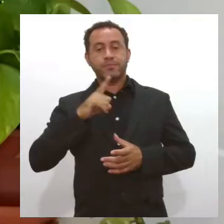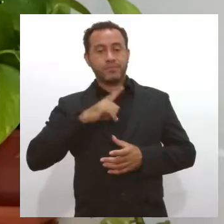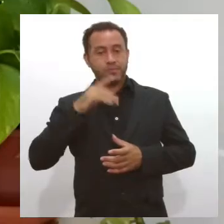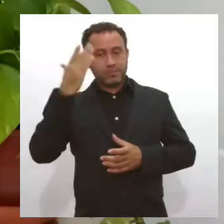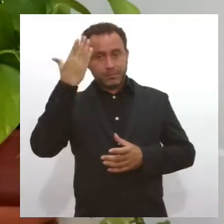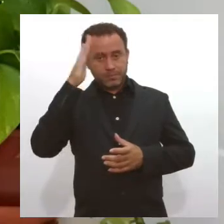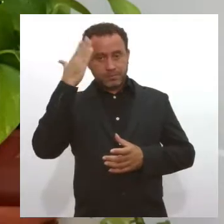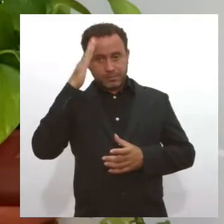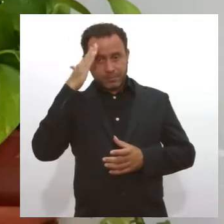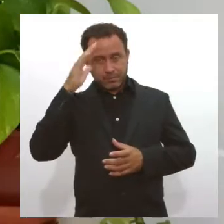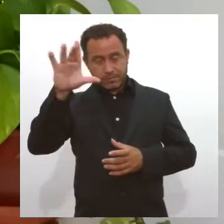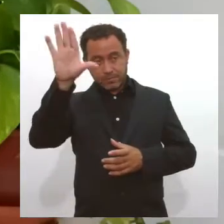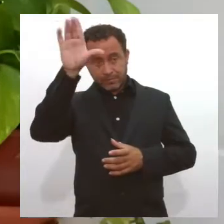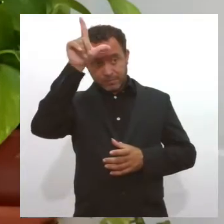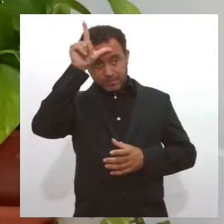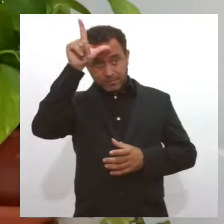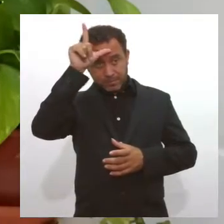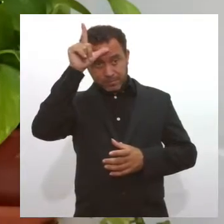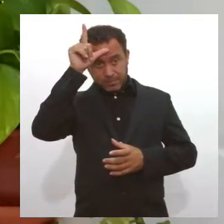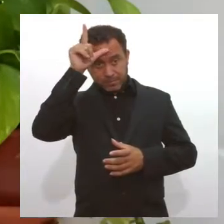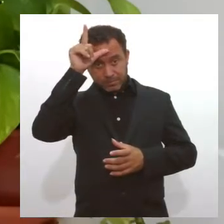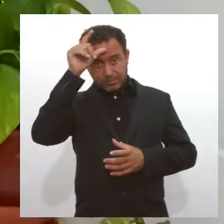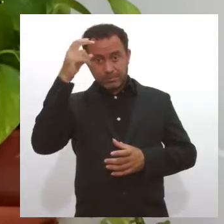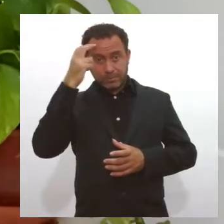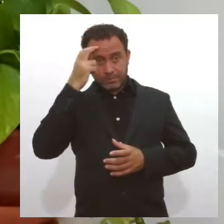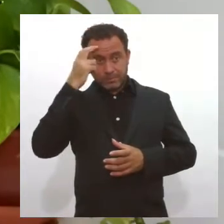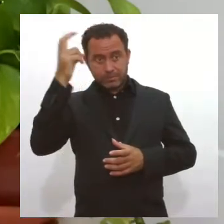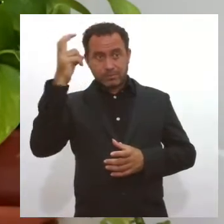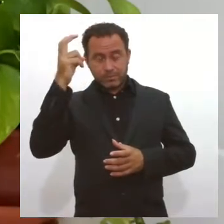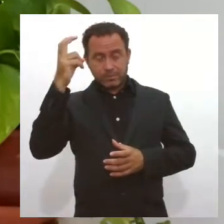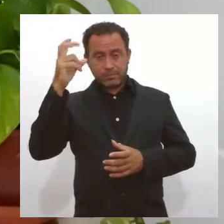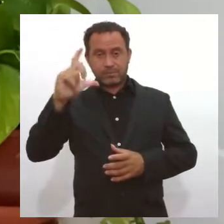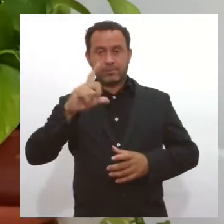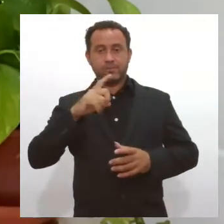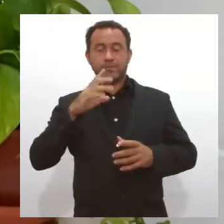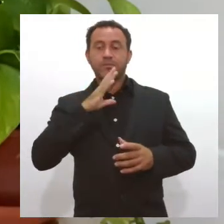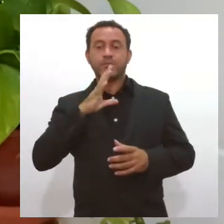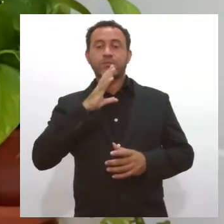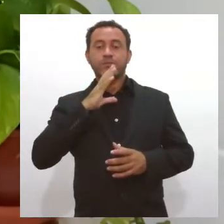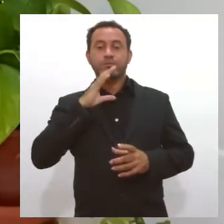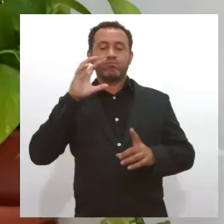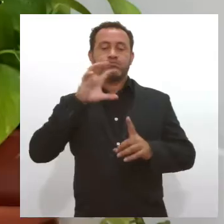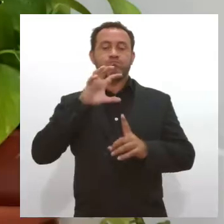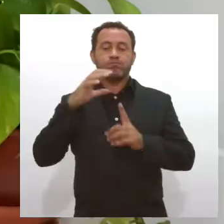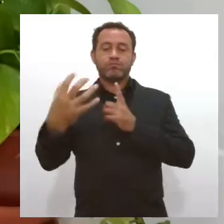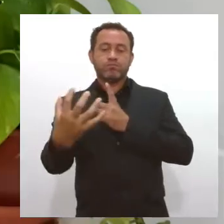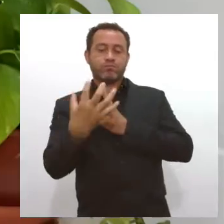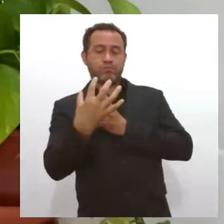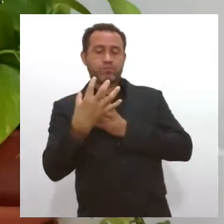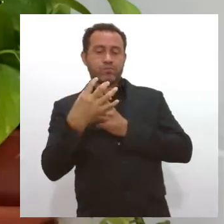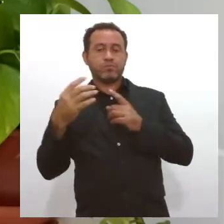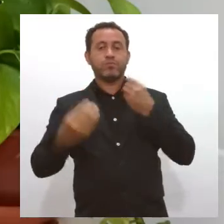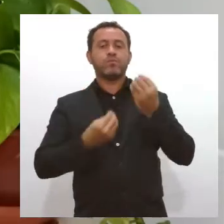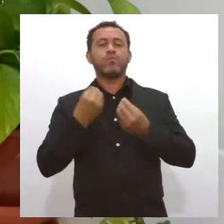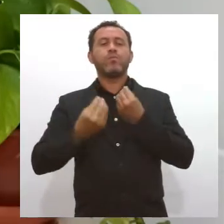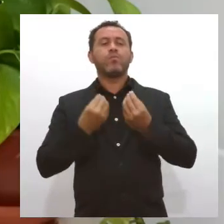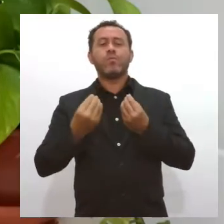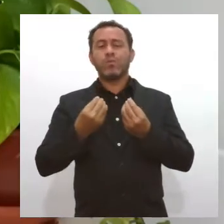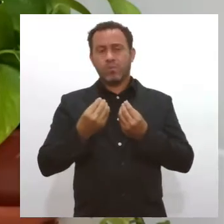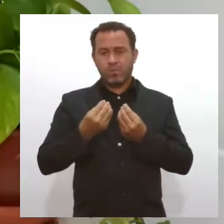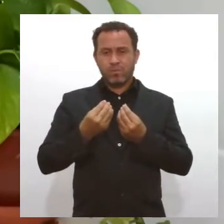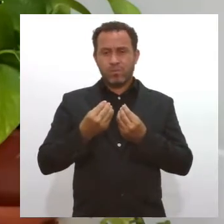que autoliderança é a capacidade da gente se influenciar. Ou seja, como é que nós estamos